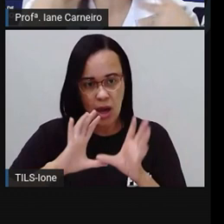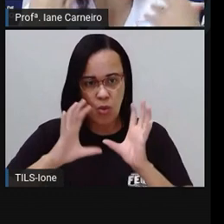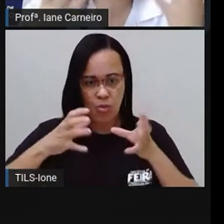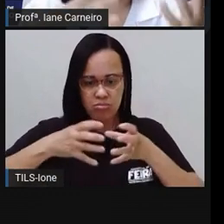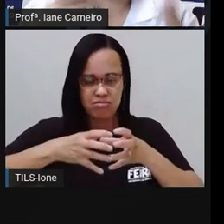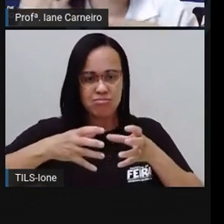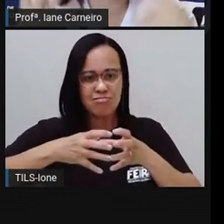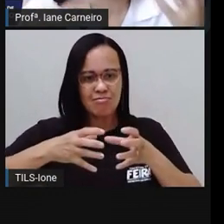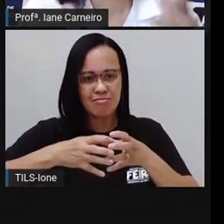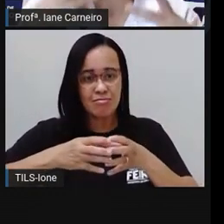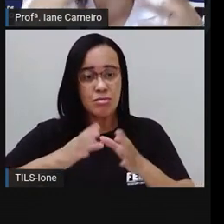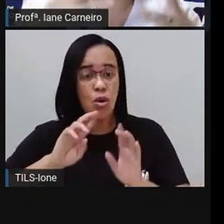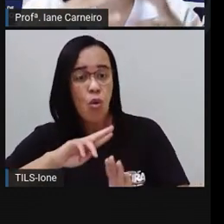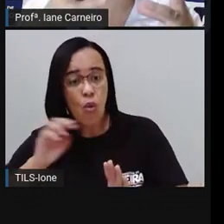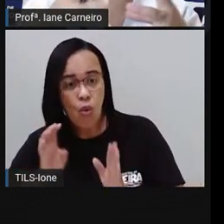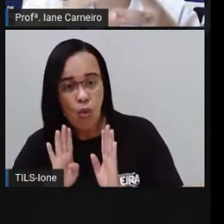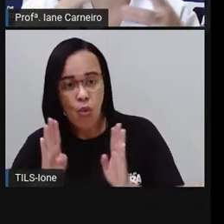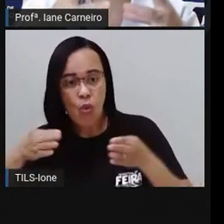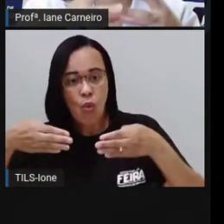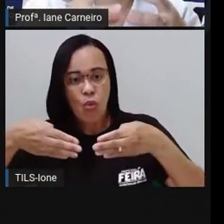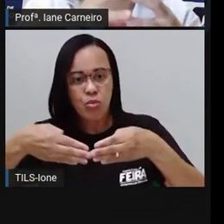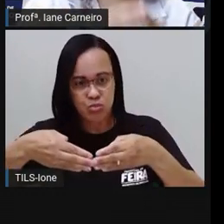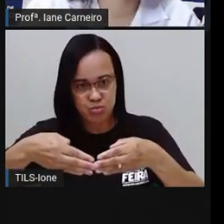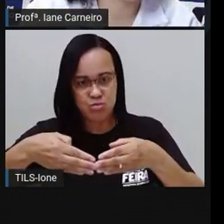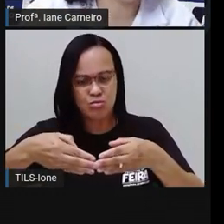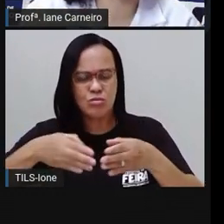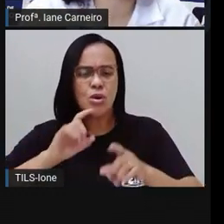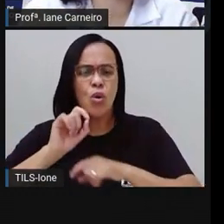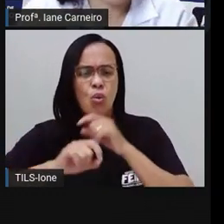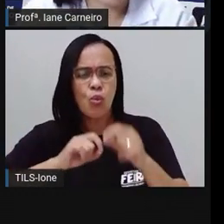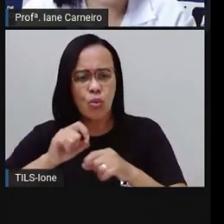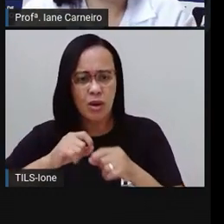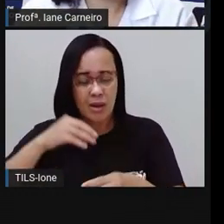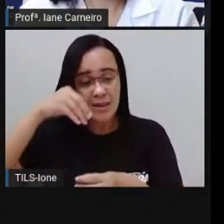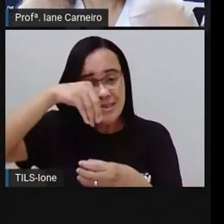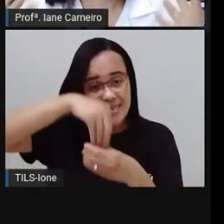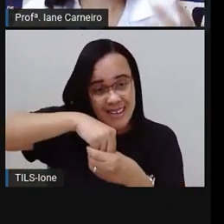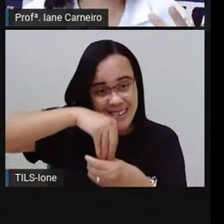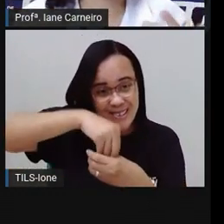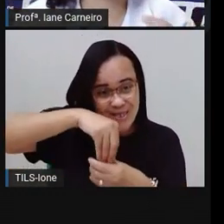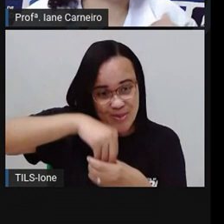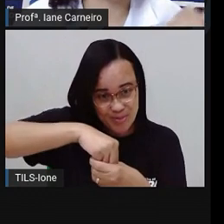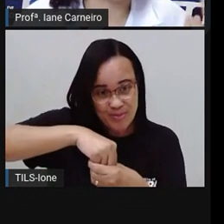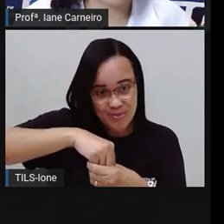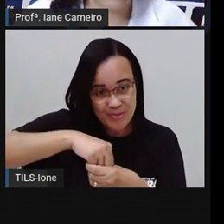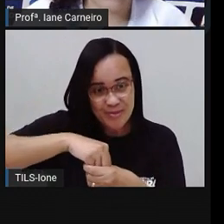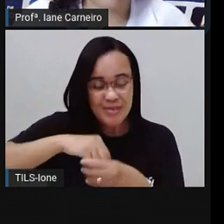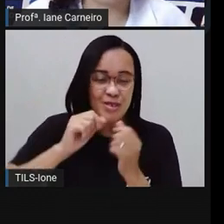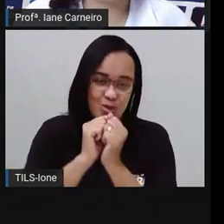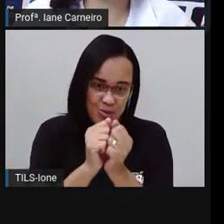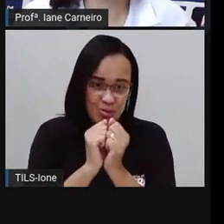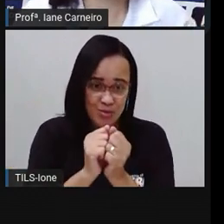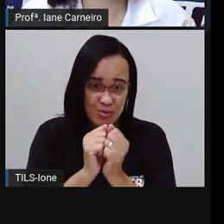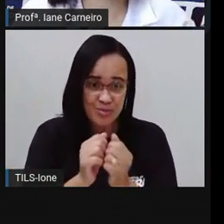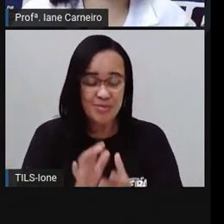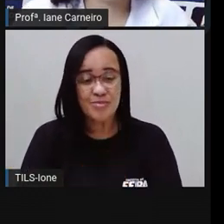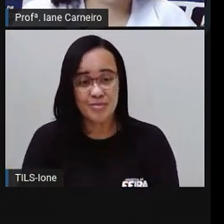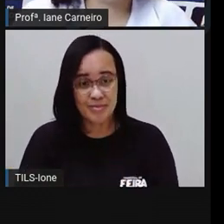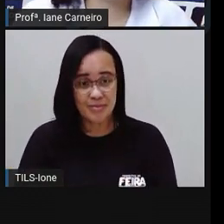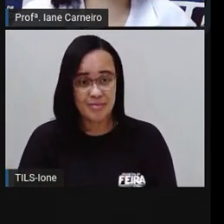E você não escolhe quem é que faz parte desse núcleo que você nasce. E quando você vai para a escola, né?